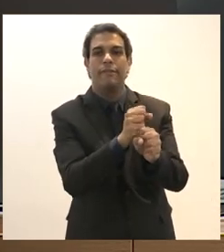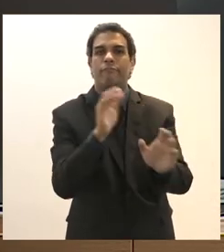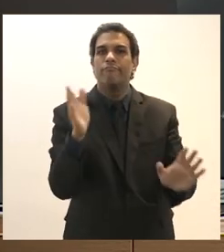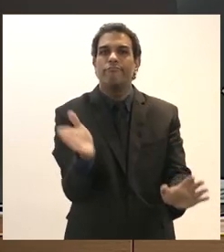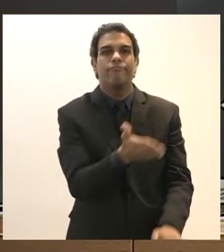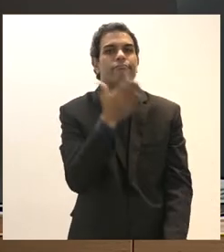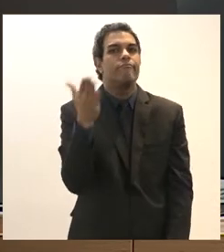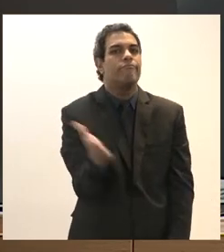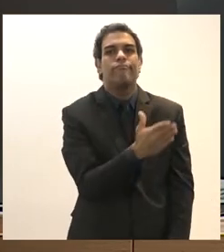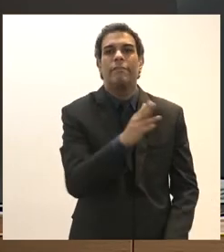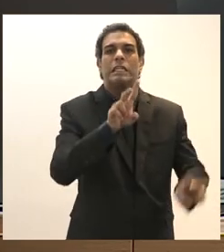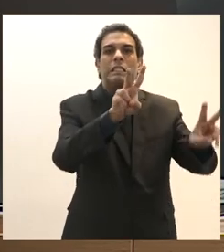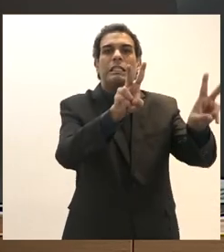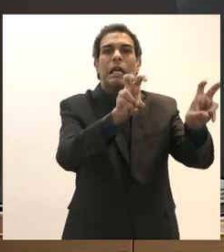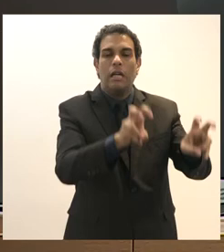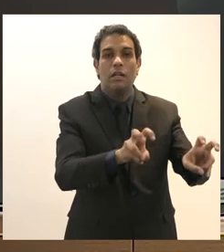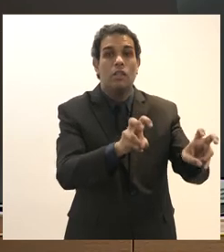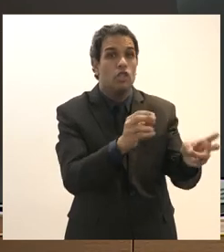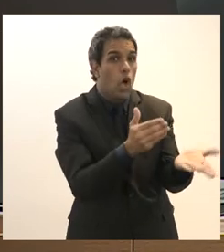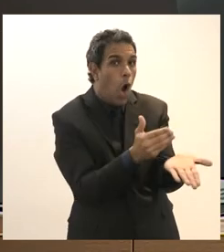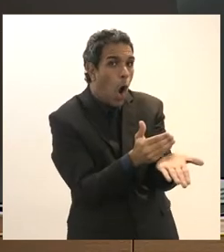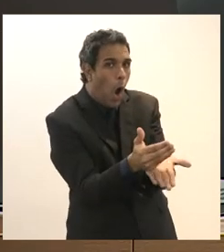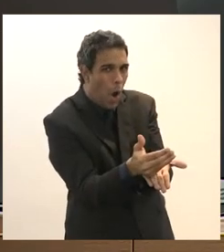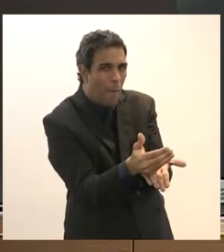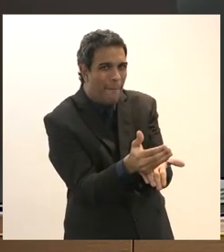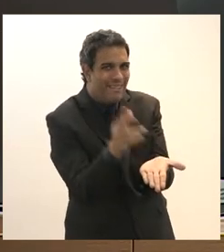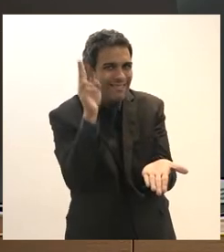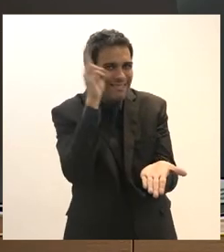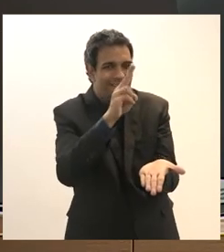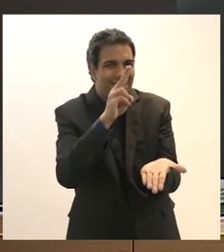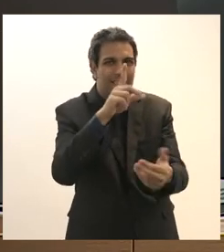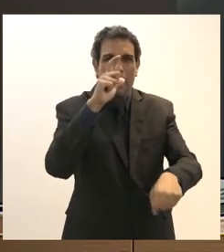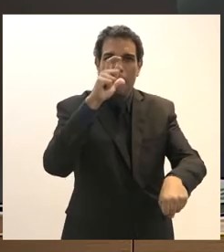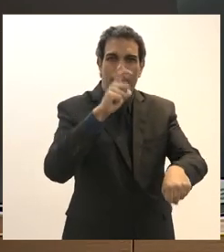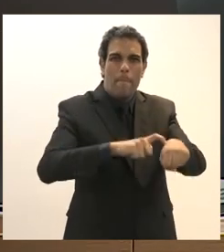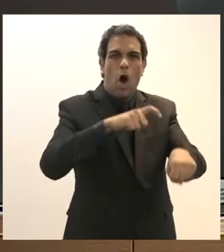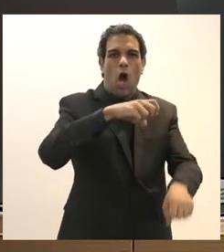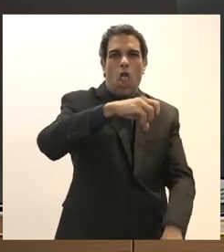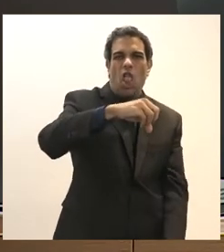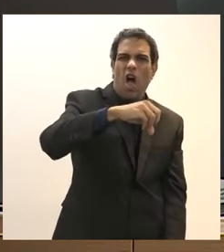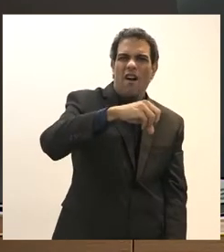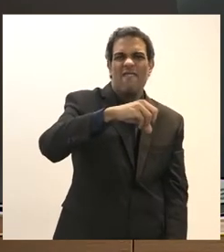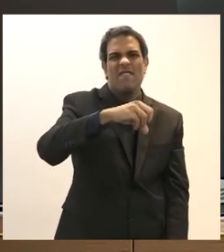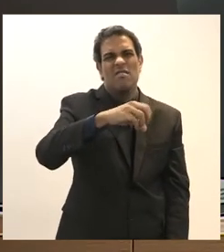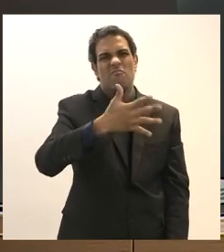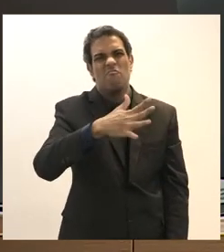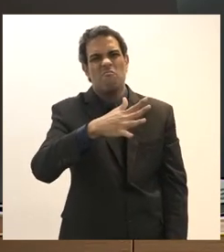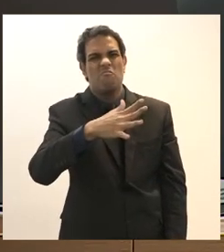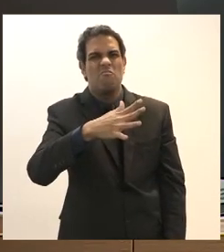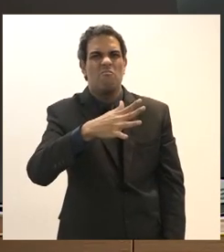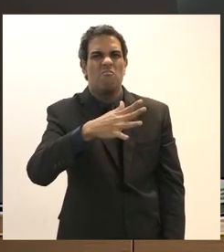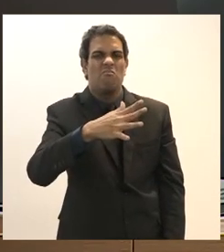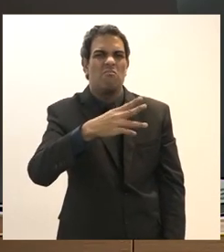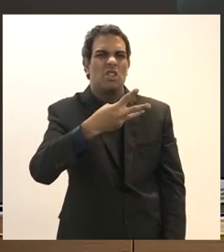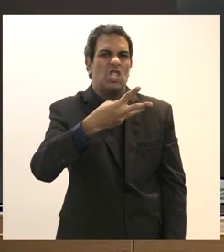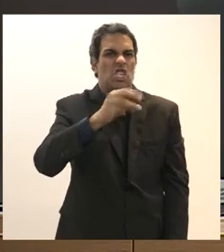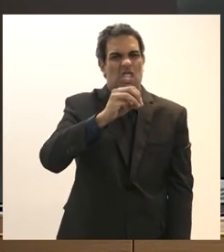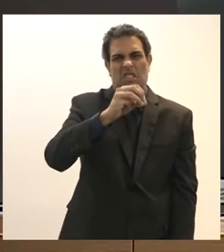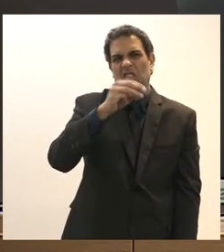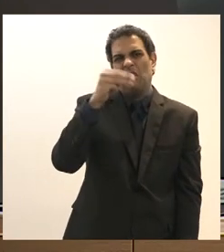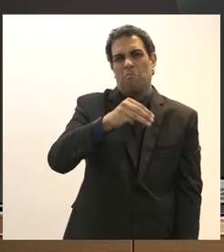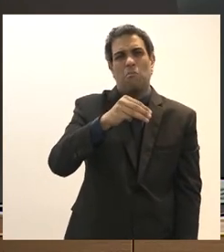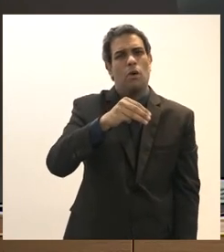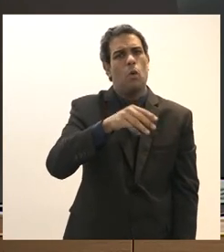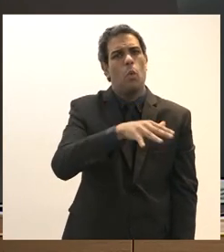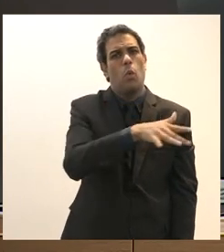que nós começamos às nove horas e talvez quinze minutos e